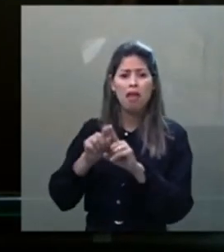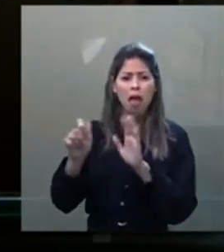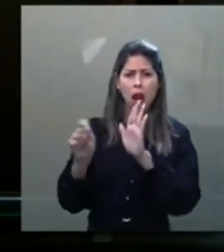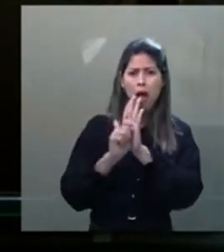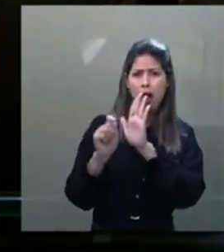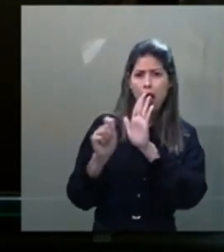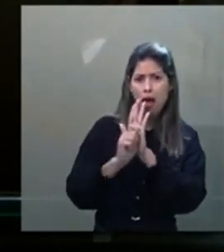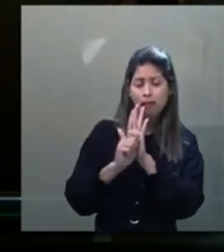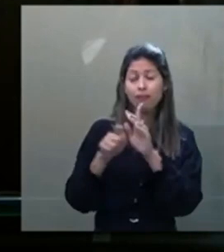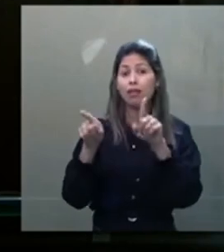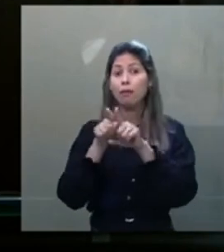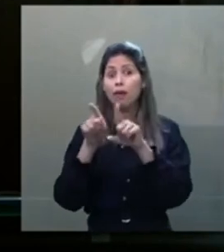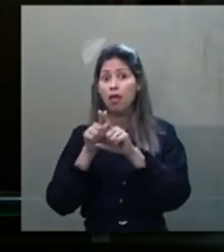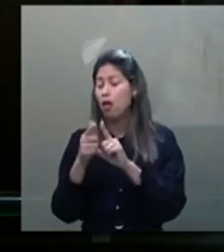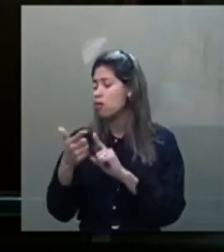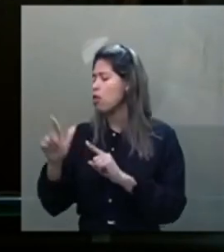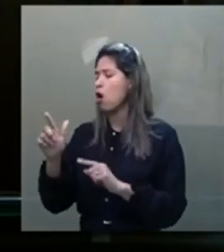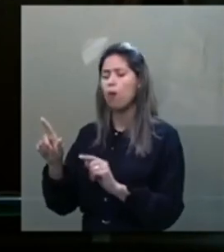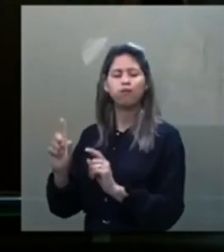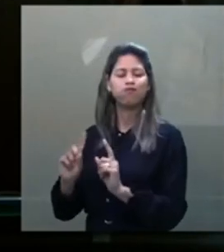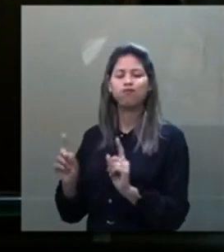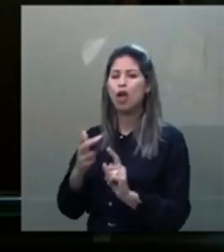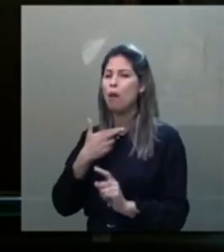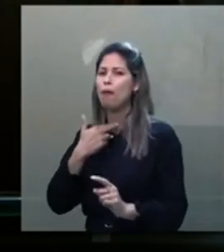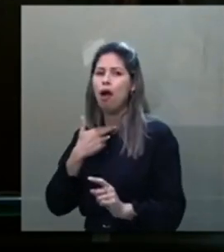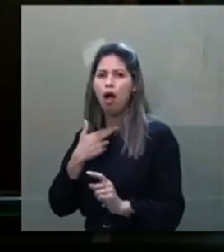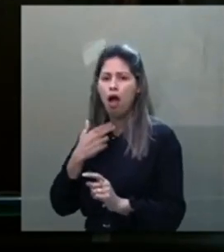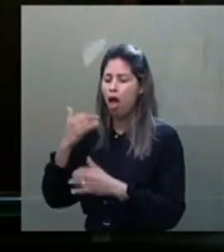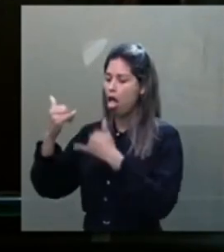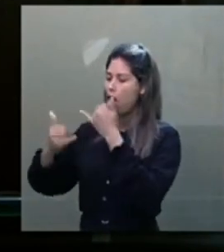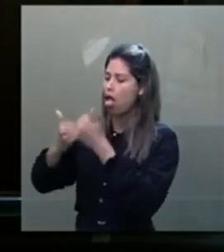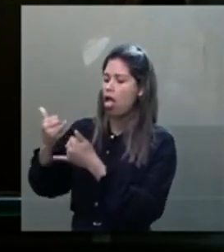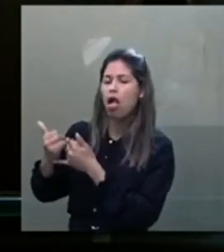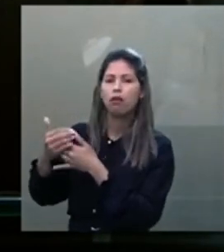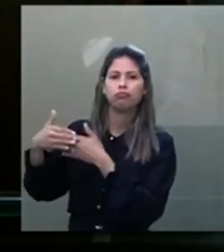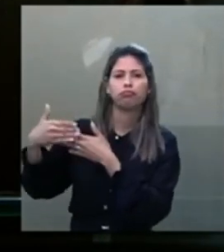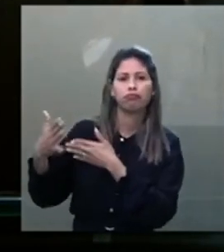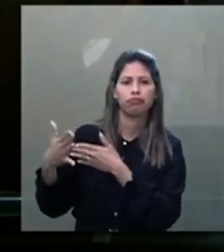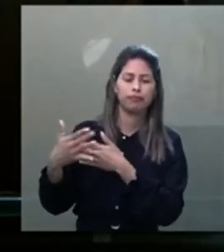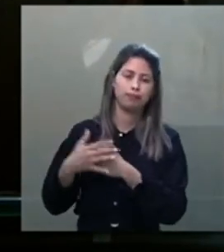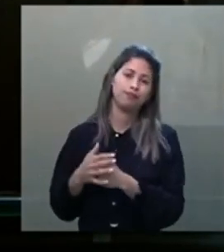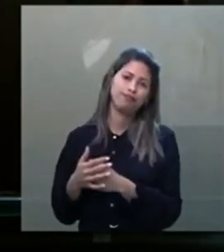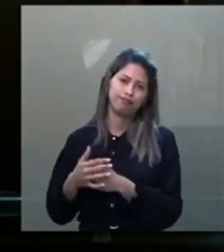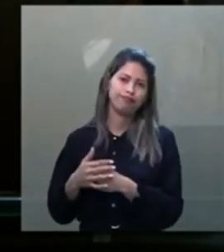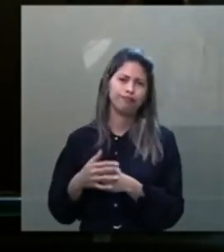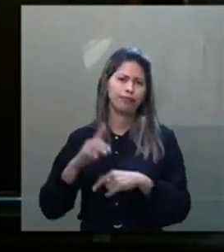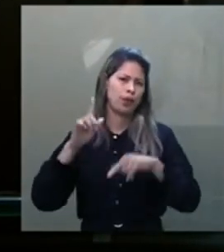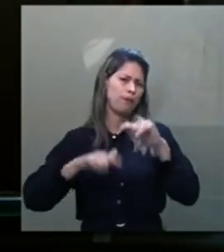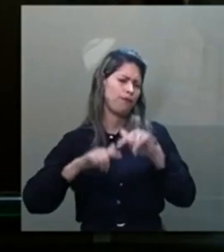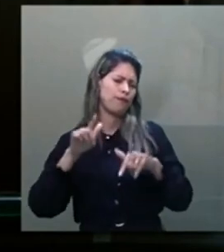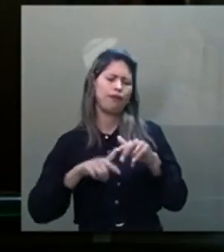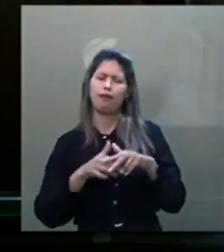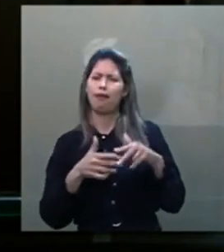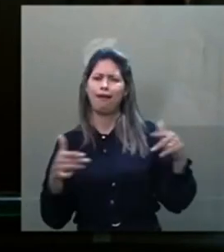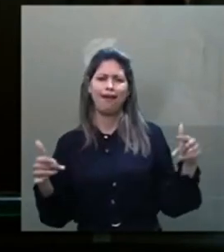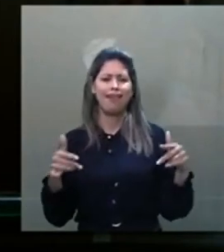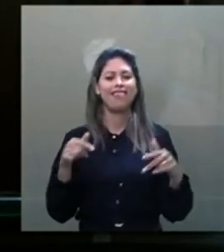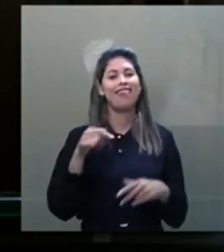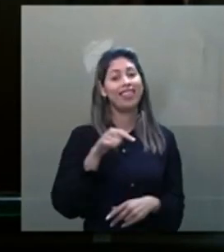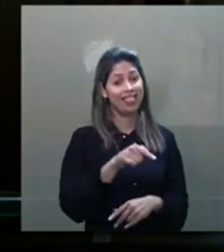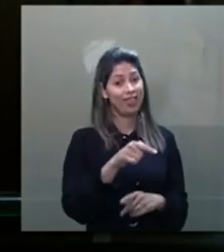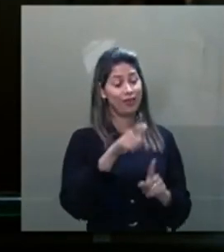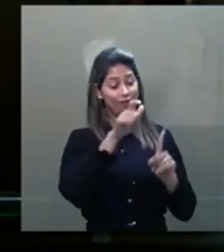que é a grande ameaça da próxima semana, e tantas outras situações que a gente tem aqui do,